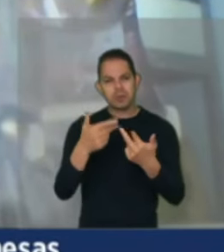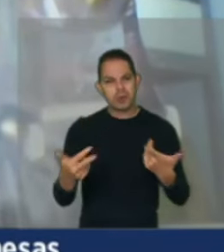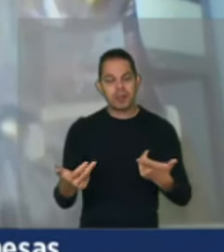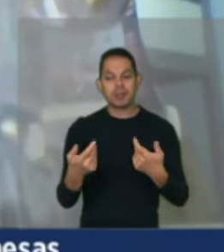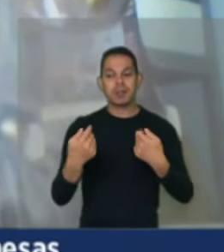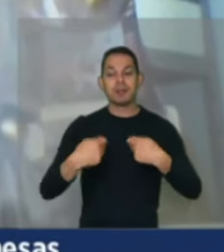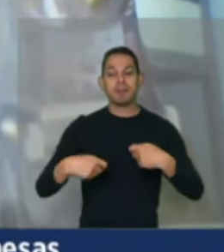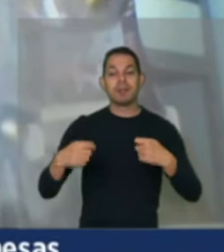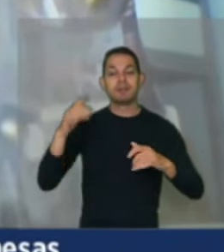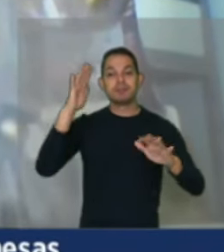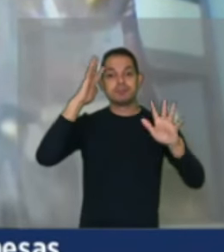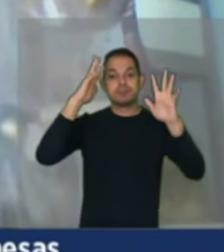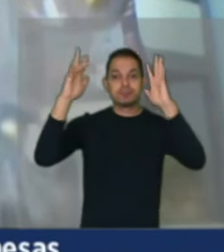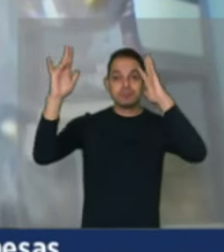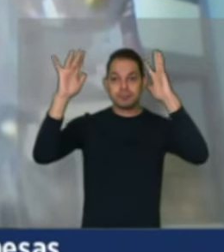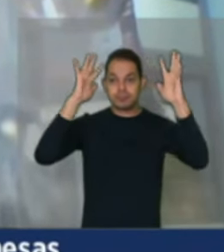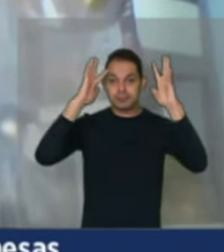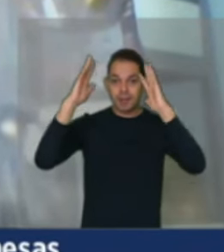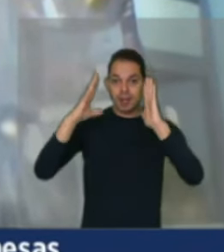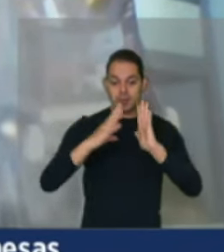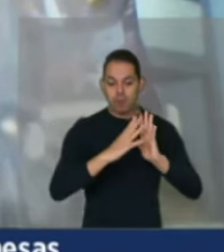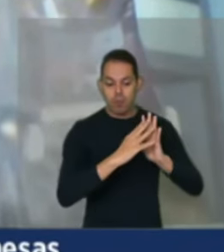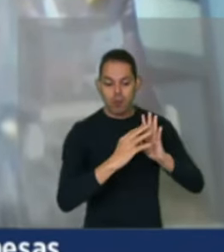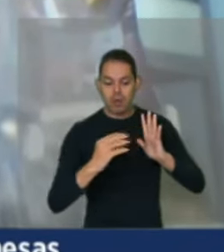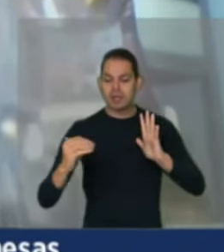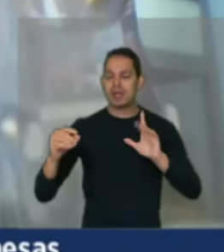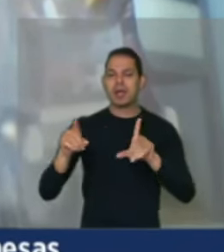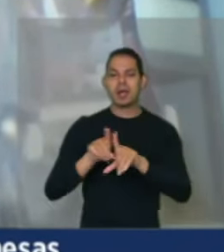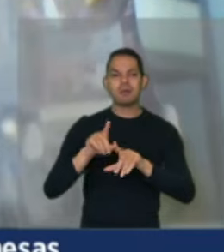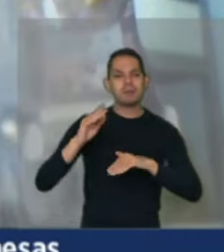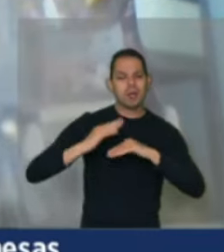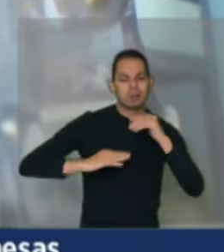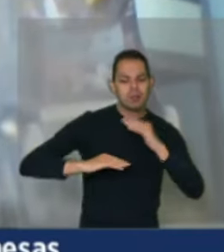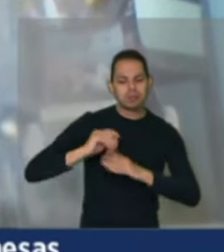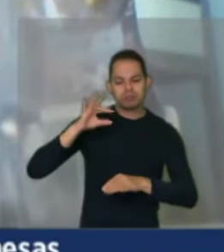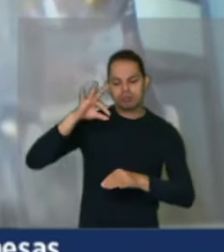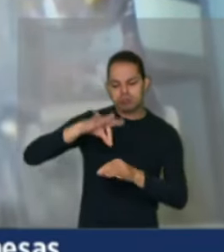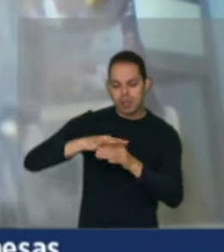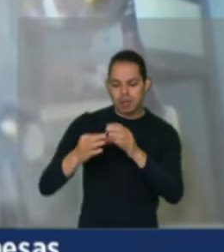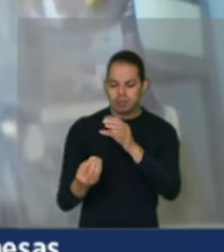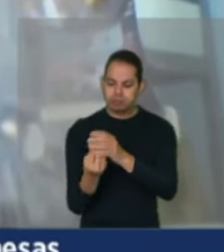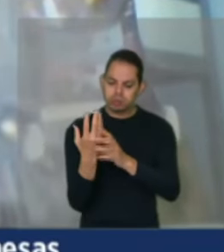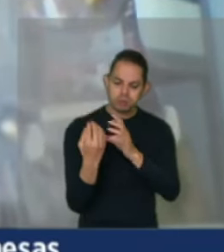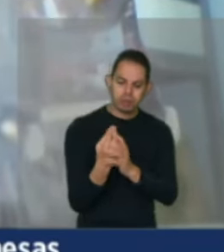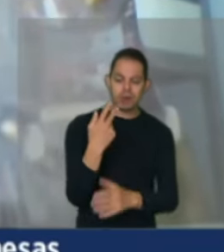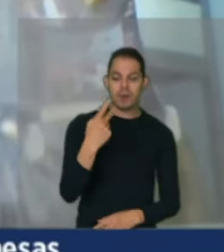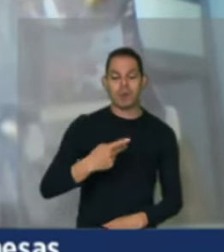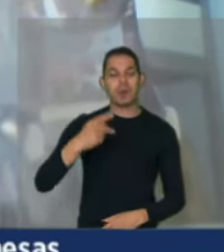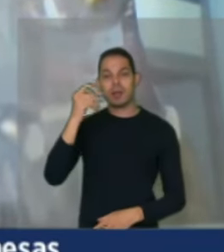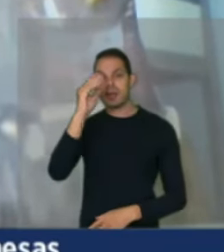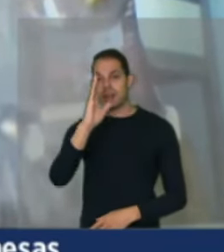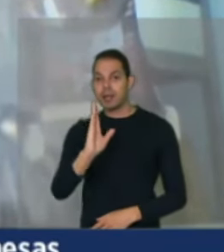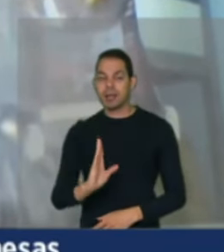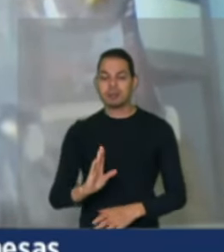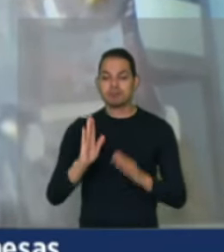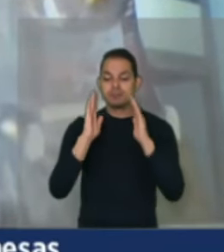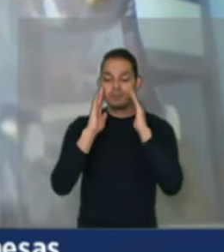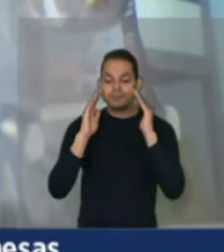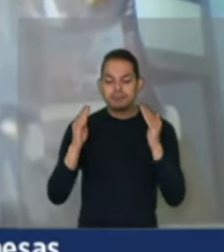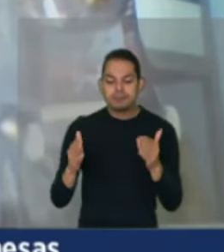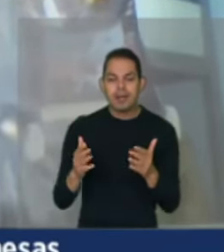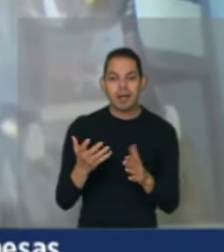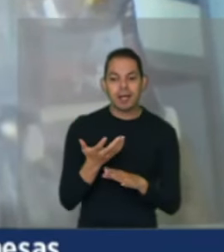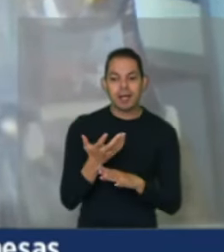repensar os modelos e os modos de produção nesse país prezando pela agricultura